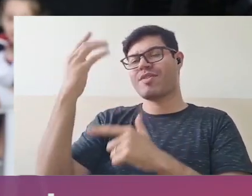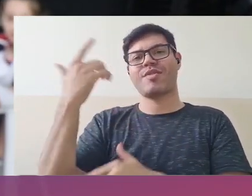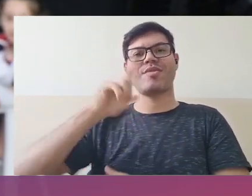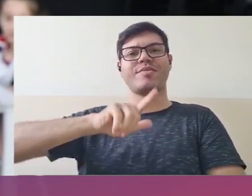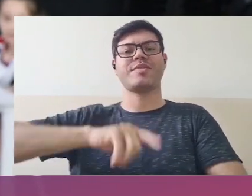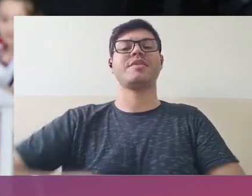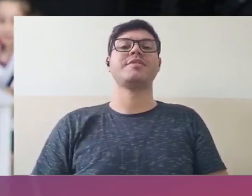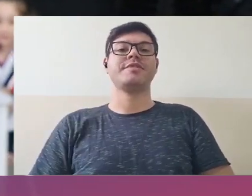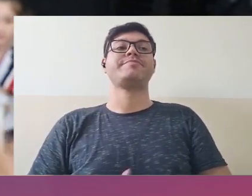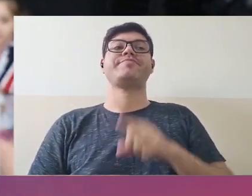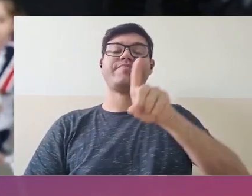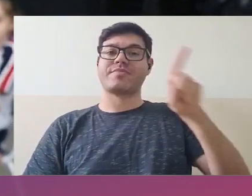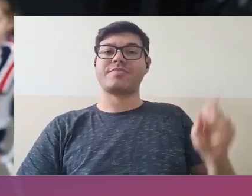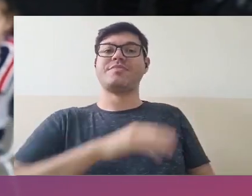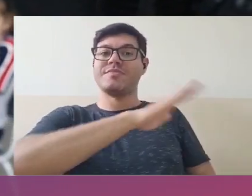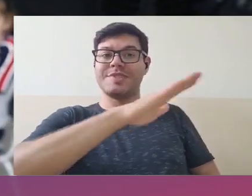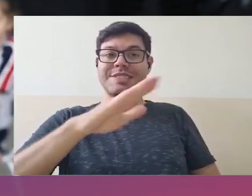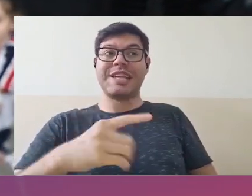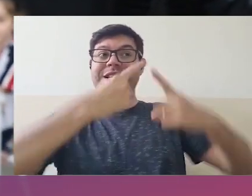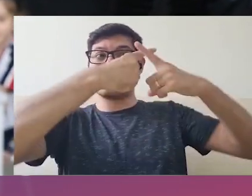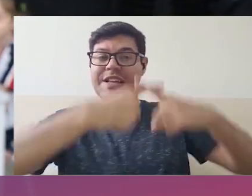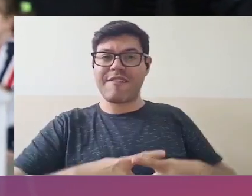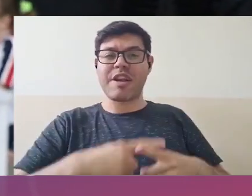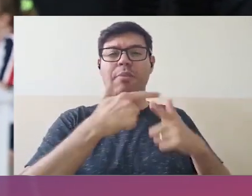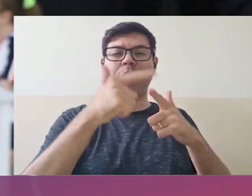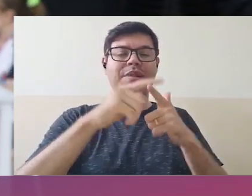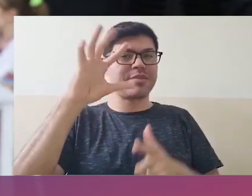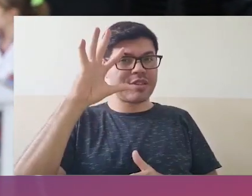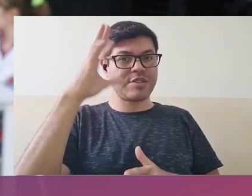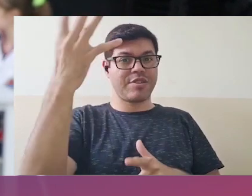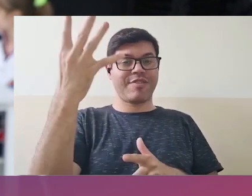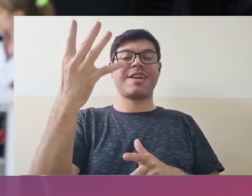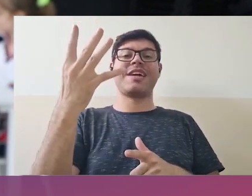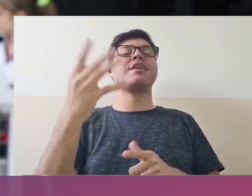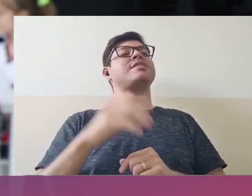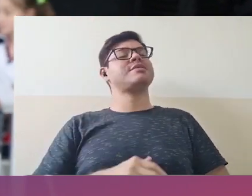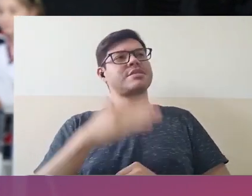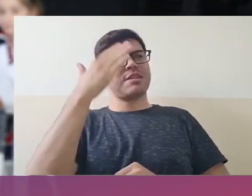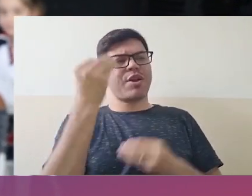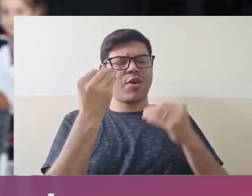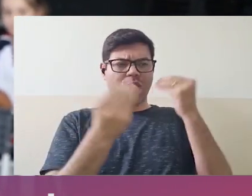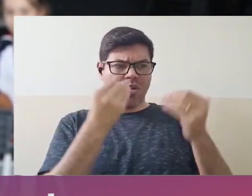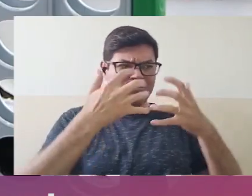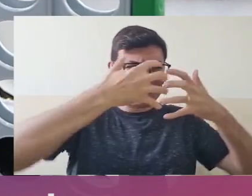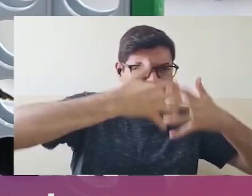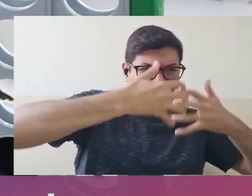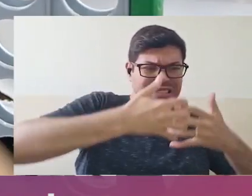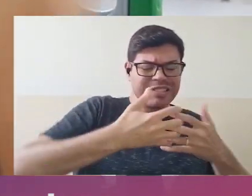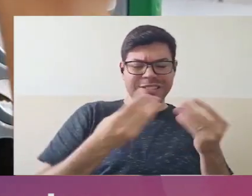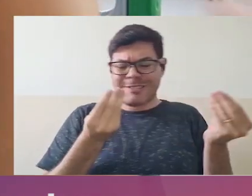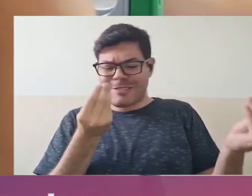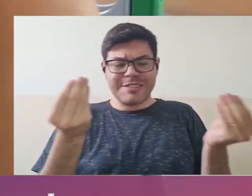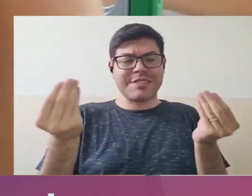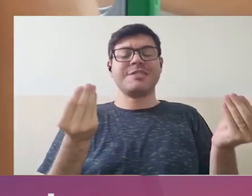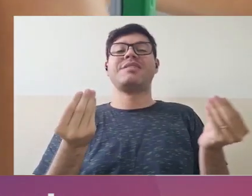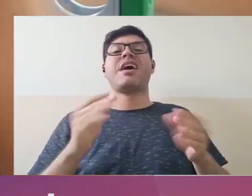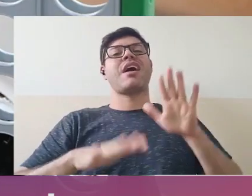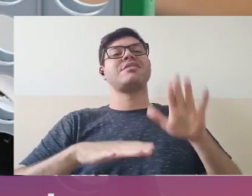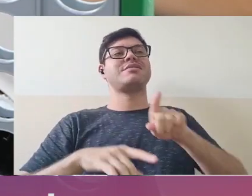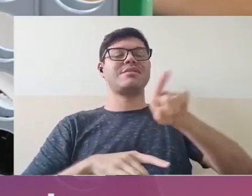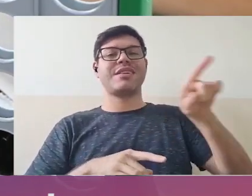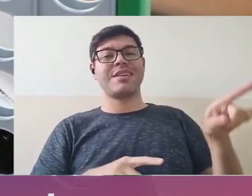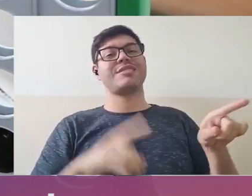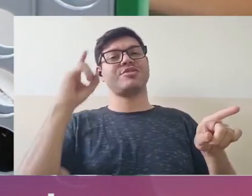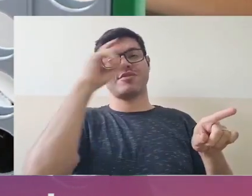Então as crianças são desafiadas a resolver problemas e encontrar soluções para questões práticas, que é uma dificuldade